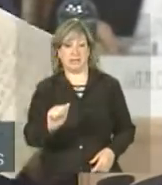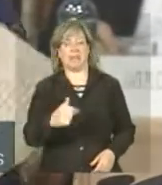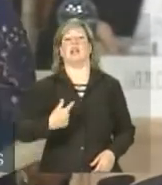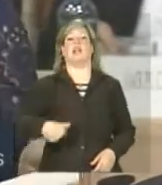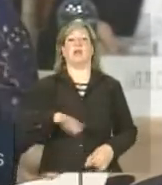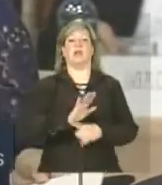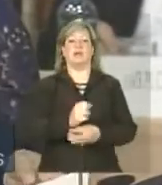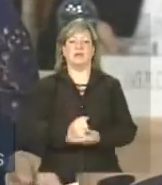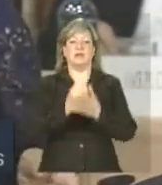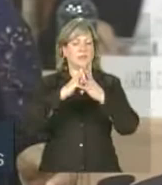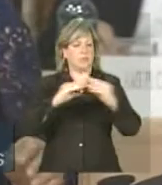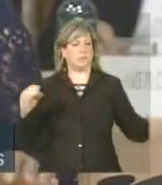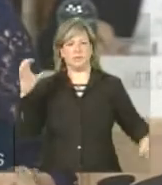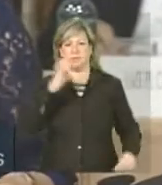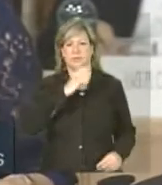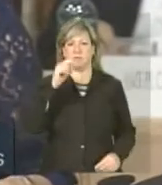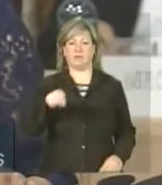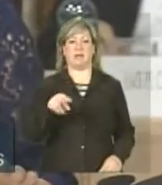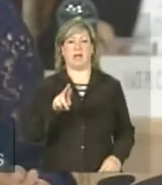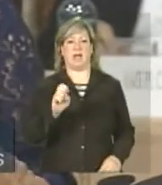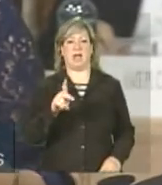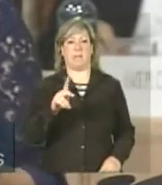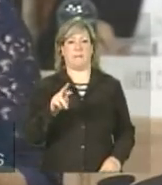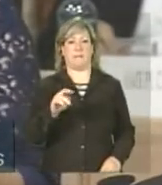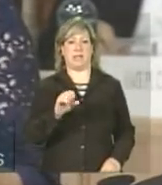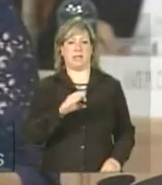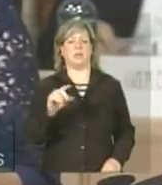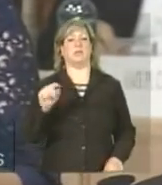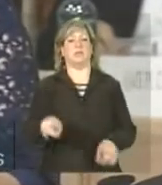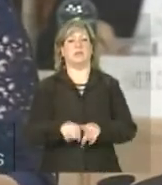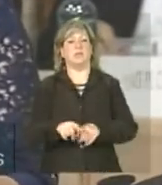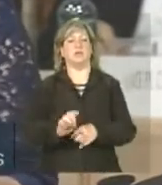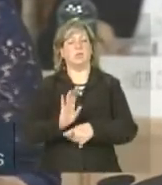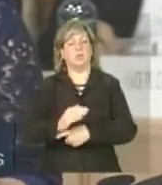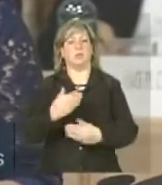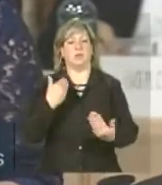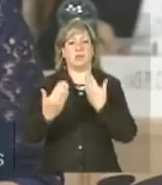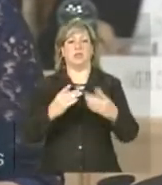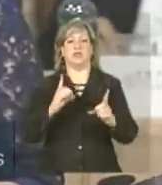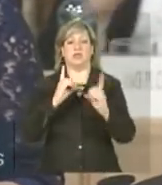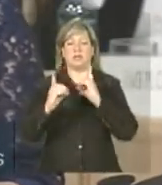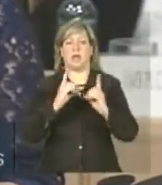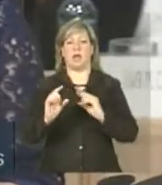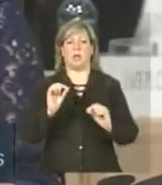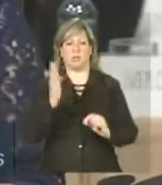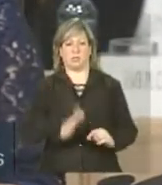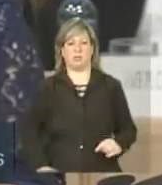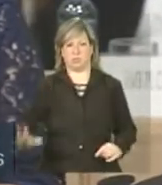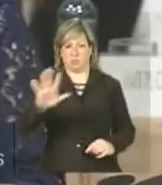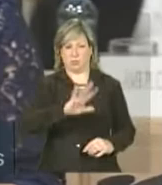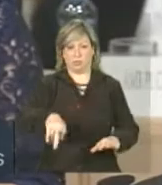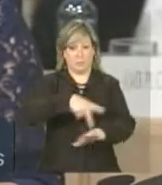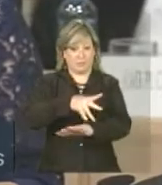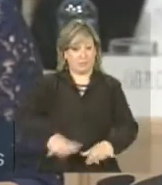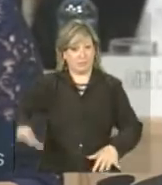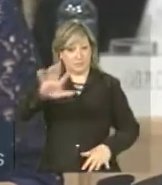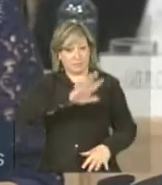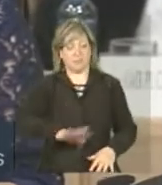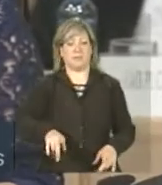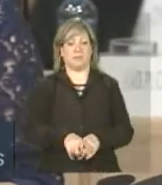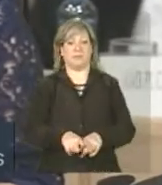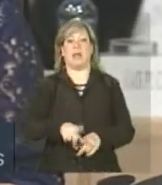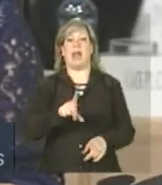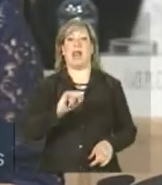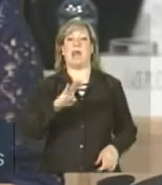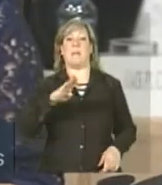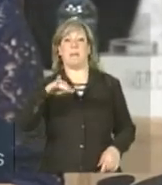repressão e encorajamos o diálogo nacional para lograr uma saída não violenta. Na Líbia,